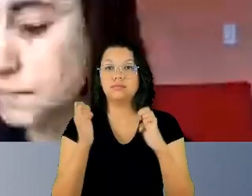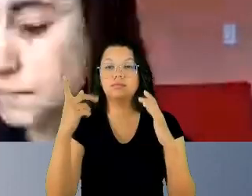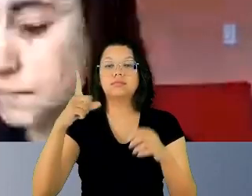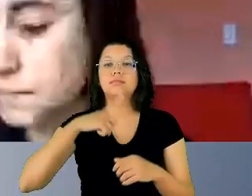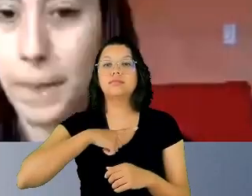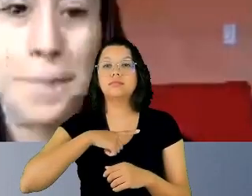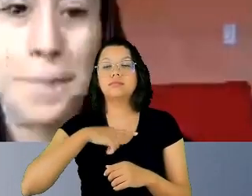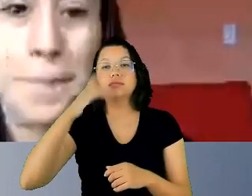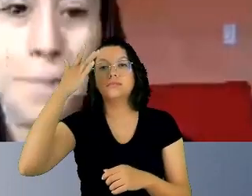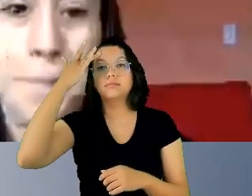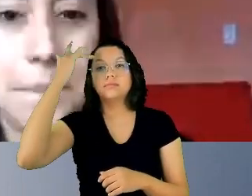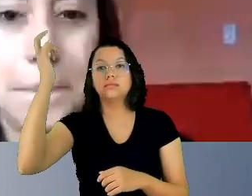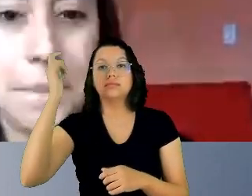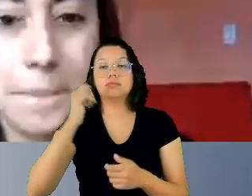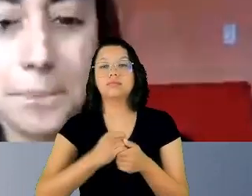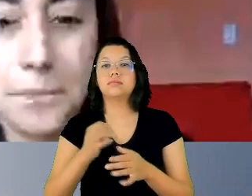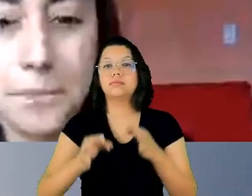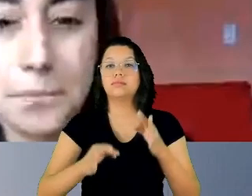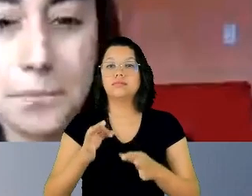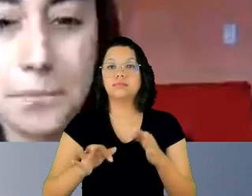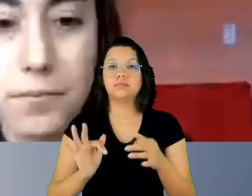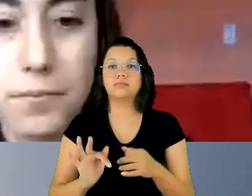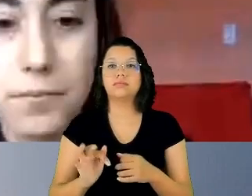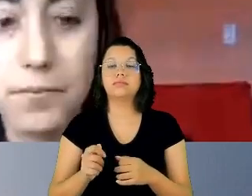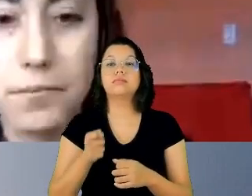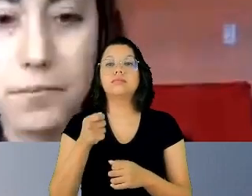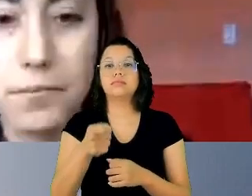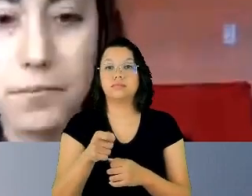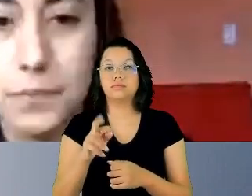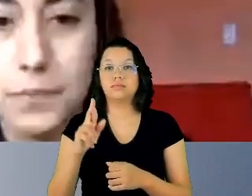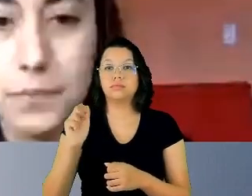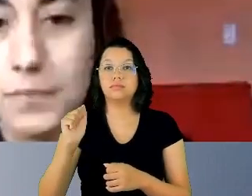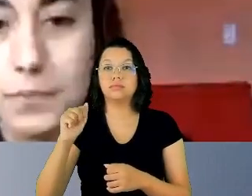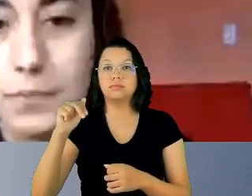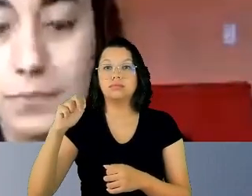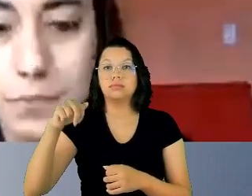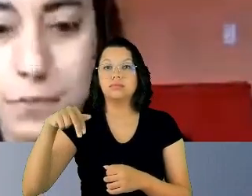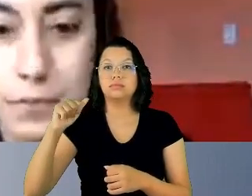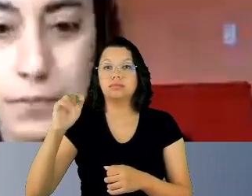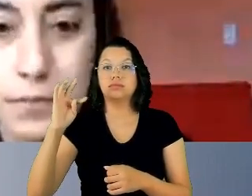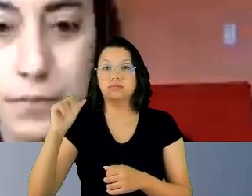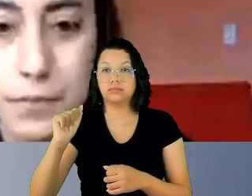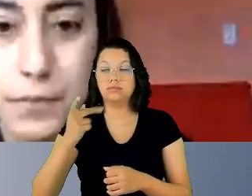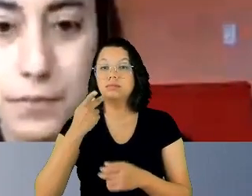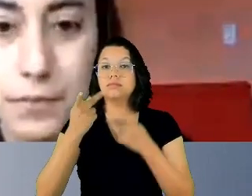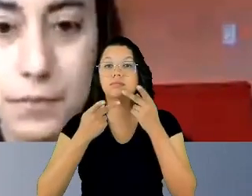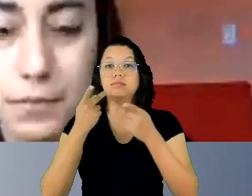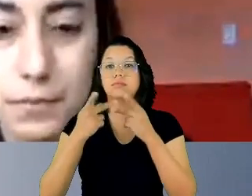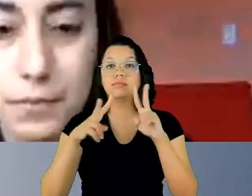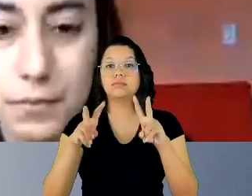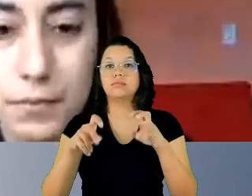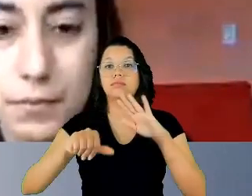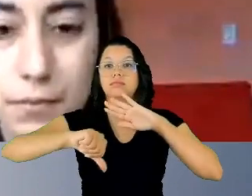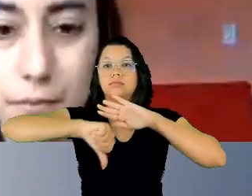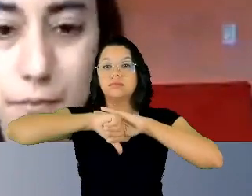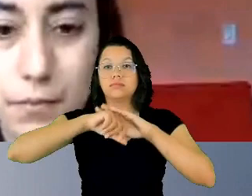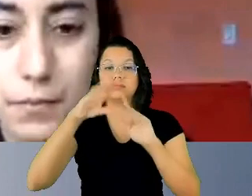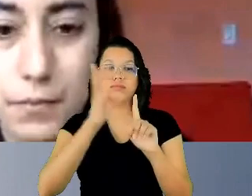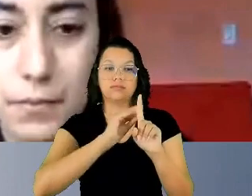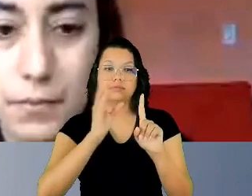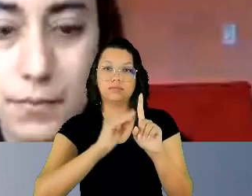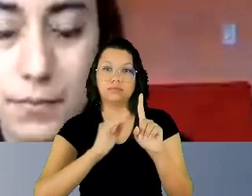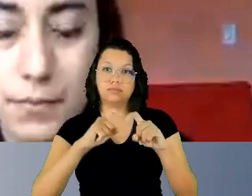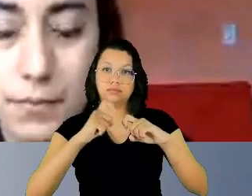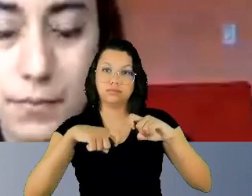amanhã, a juíza Renata Andrade Lotufo, falando sobre o crime de importunação sexual.